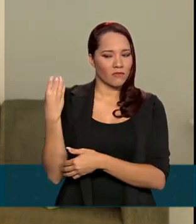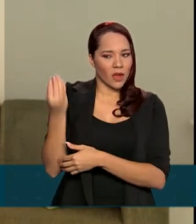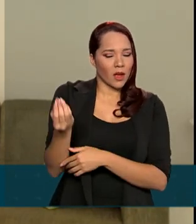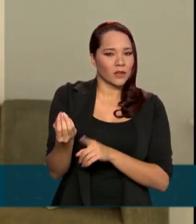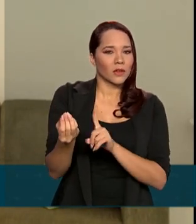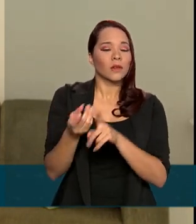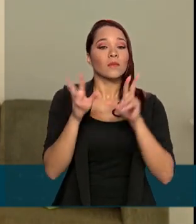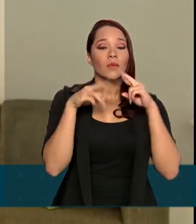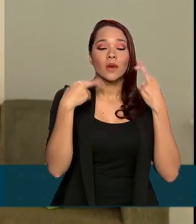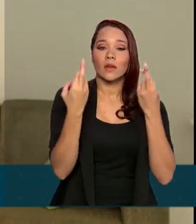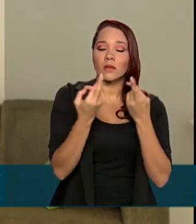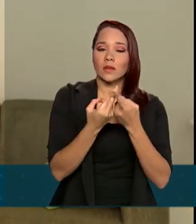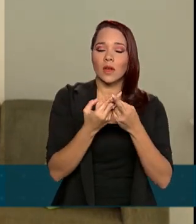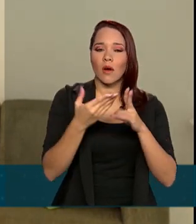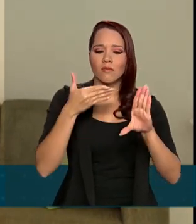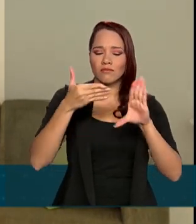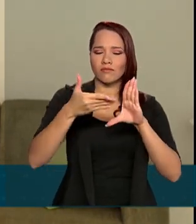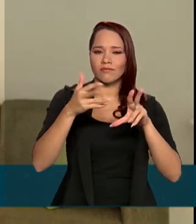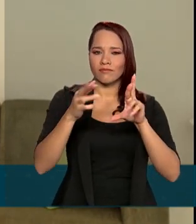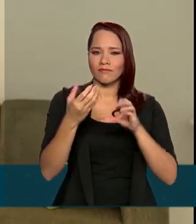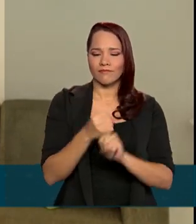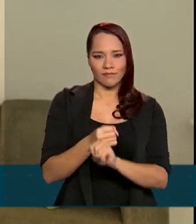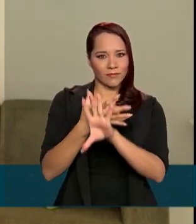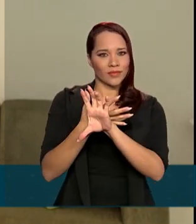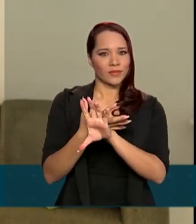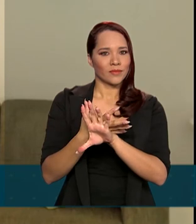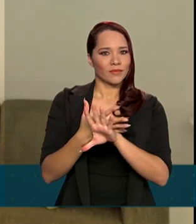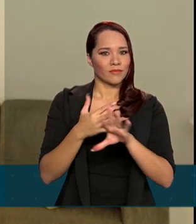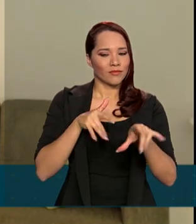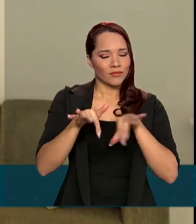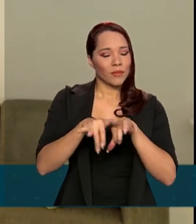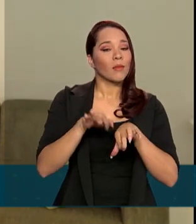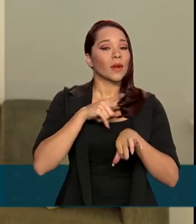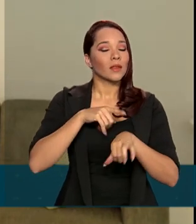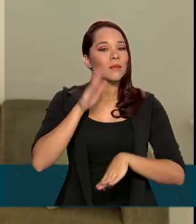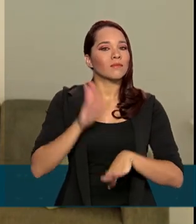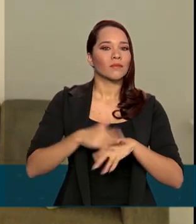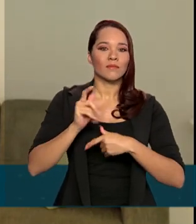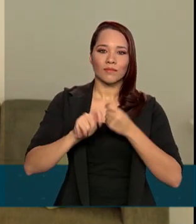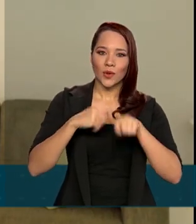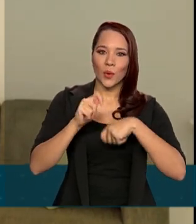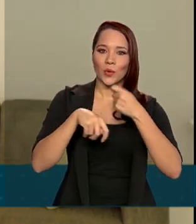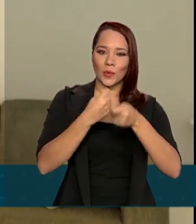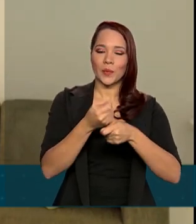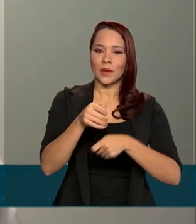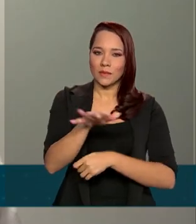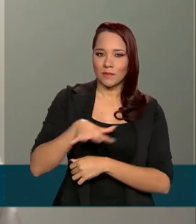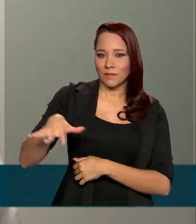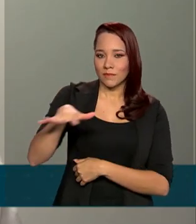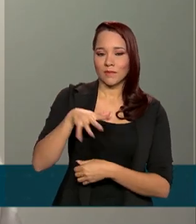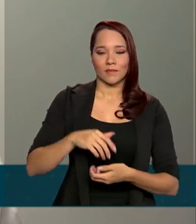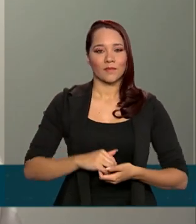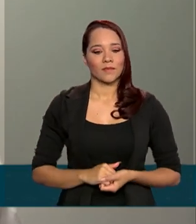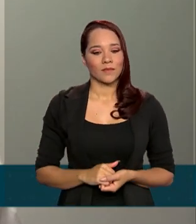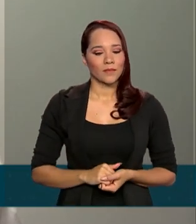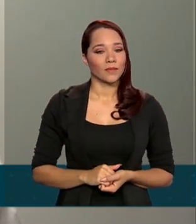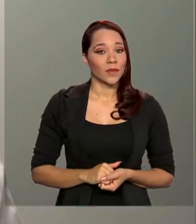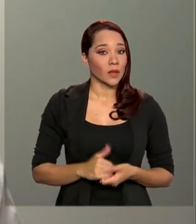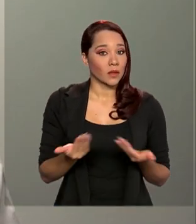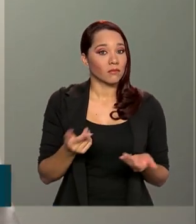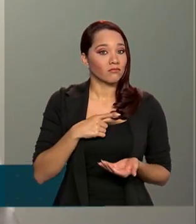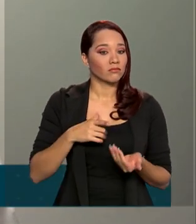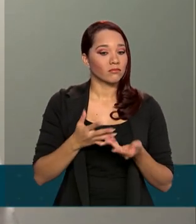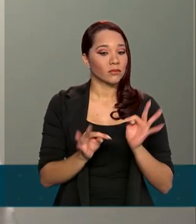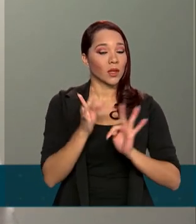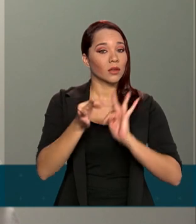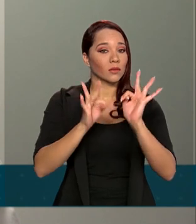por reuniões virtuais, para gerar ainda mais economia nesse setor. Temos tecnologia